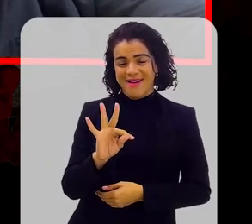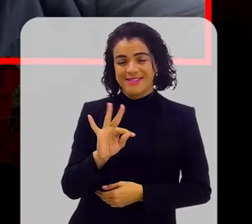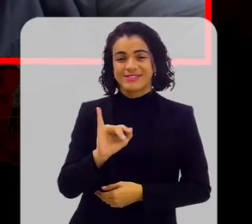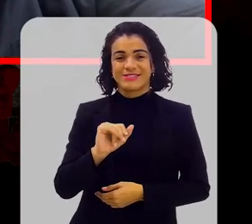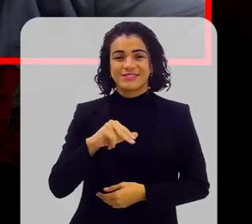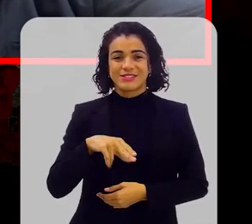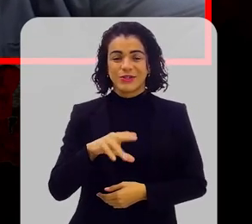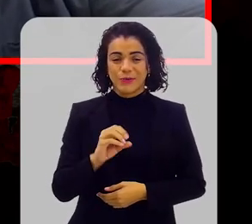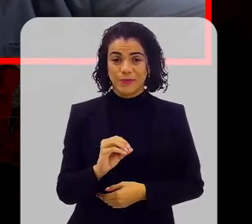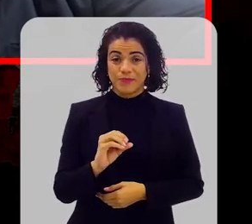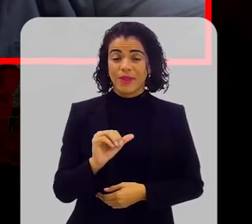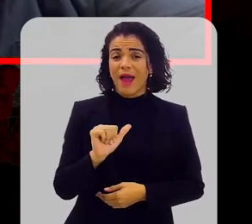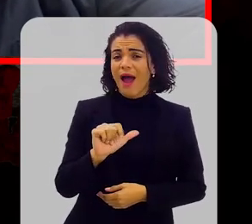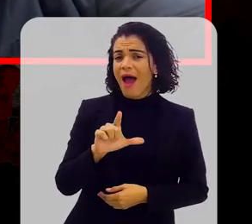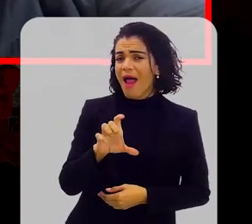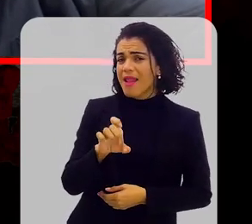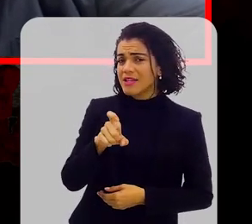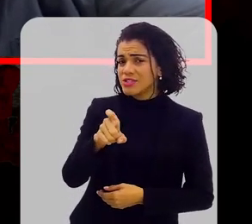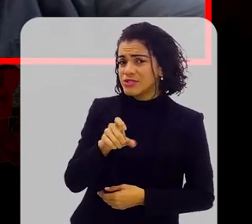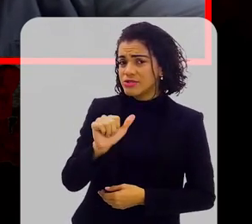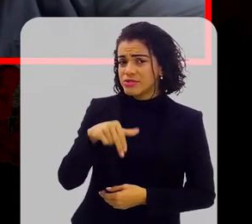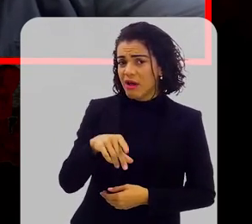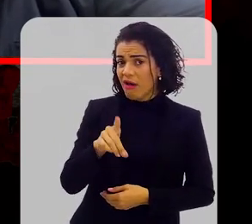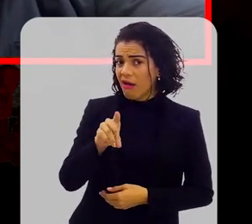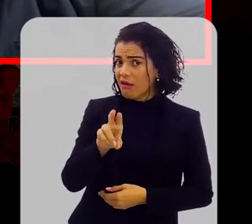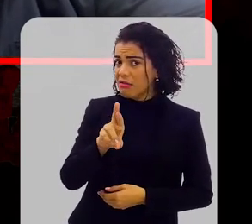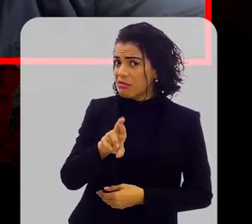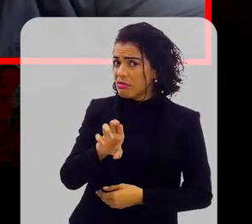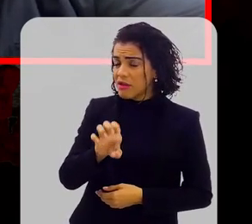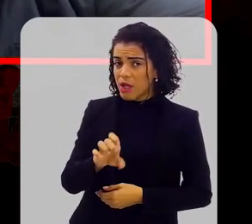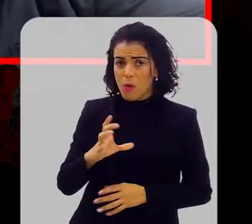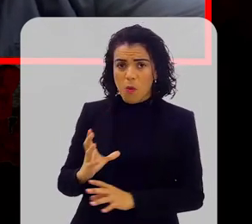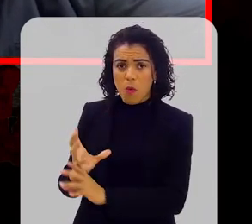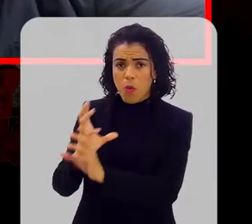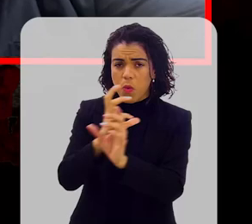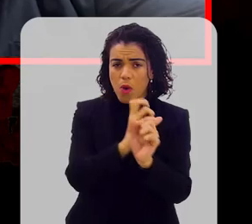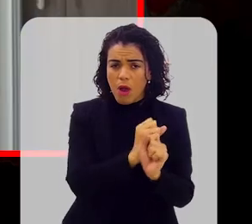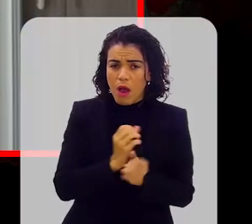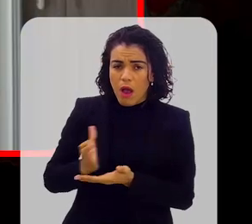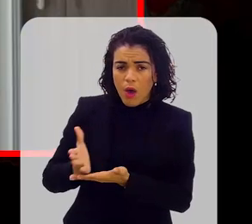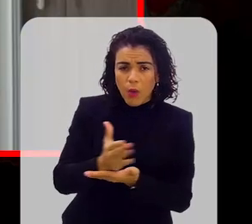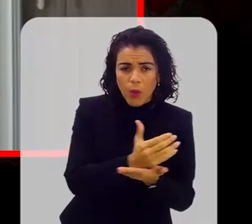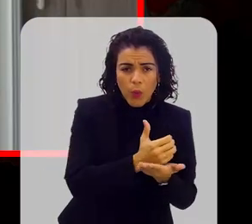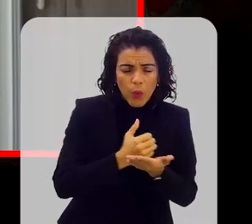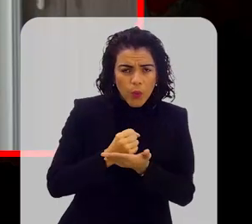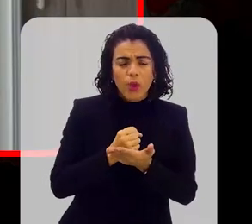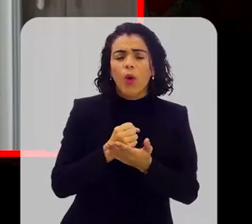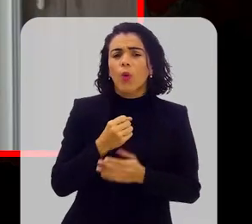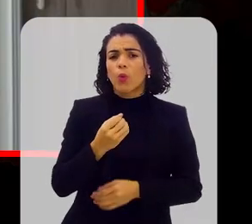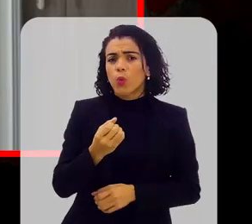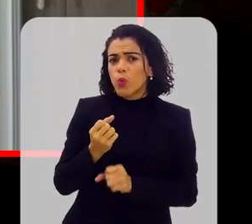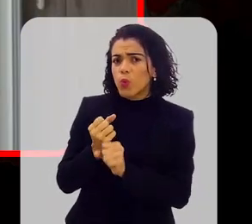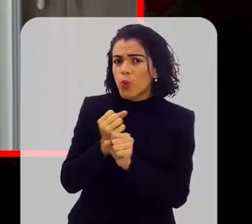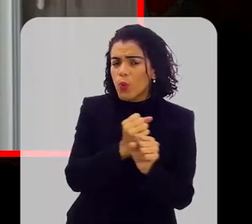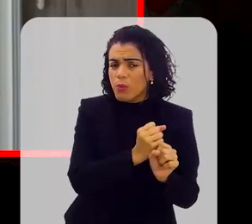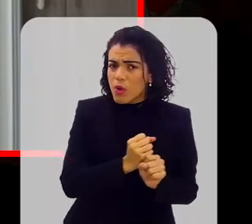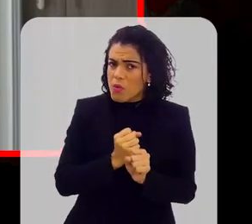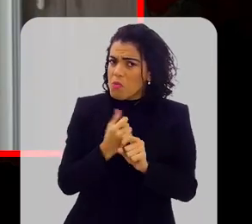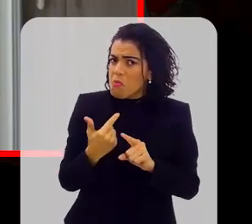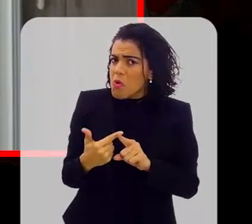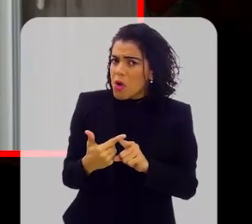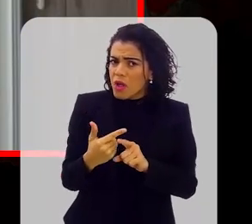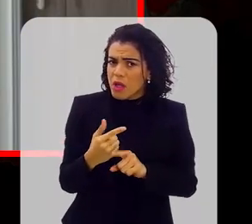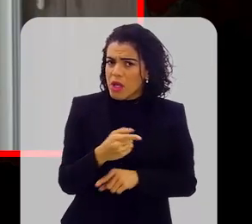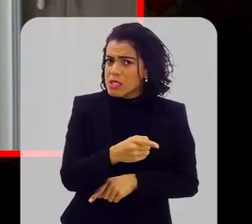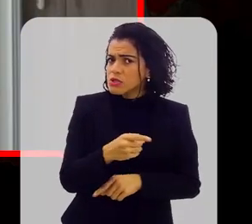Então, Alexandre, é assustador, os números nos deixam alarmados, né? Eu queria, se você começasse já explicando, por que esse